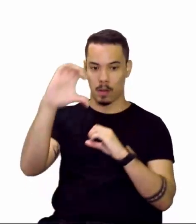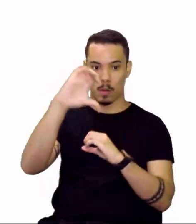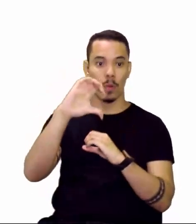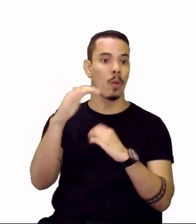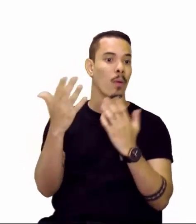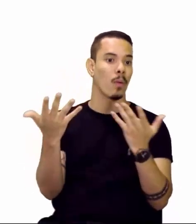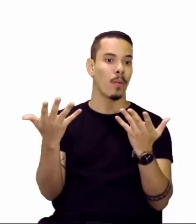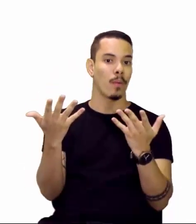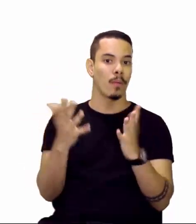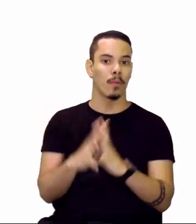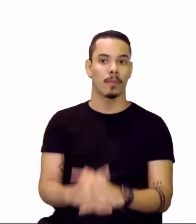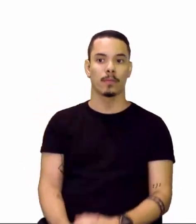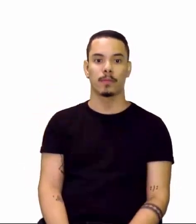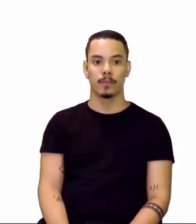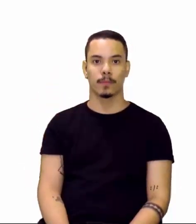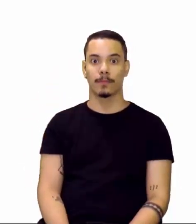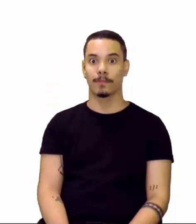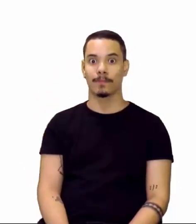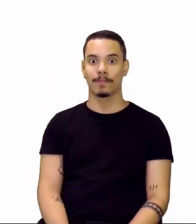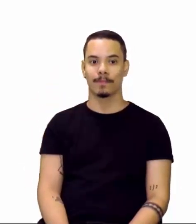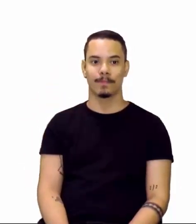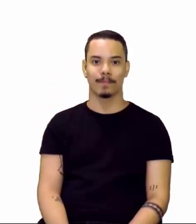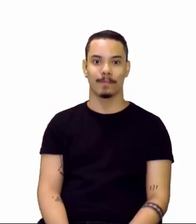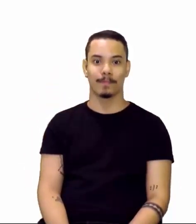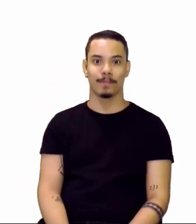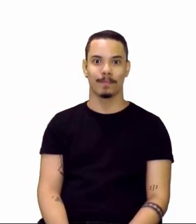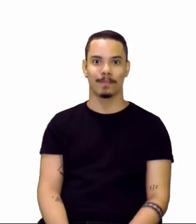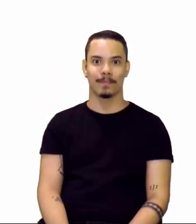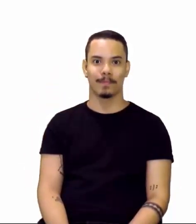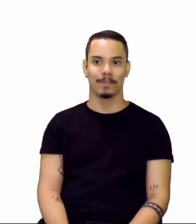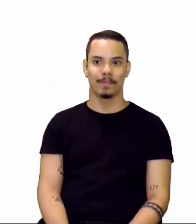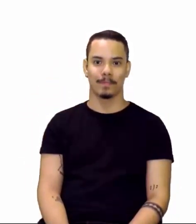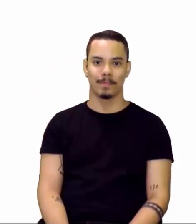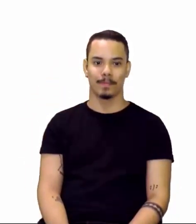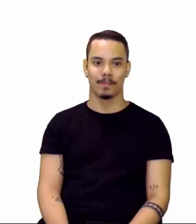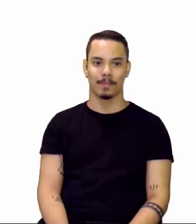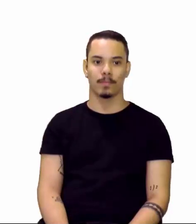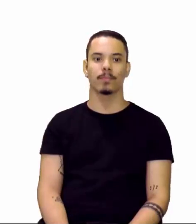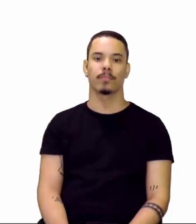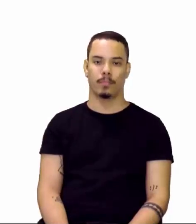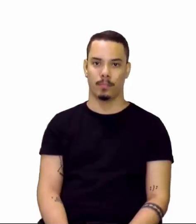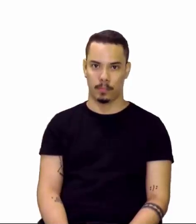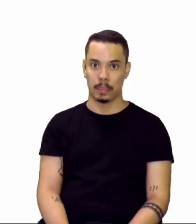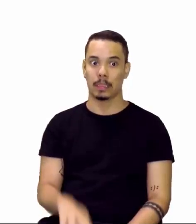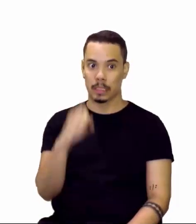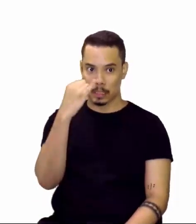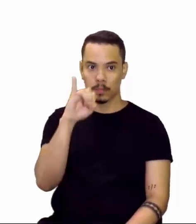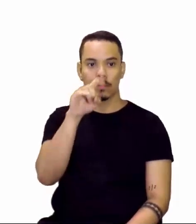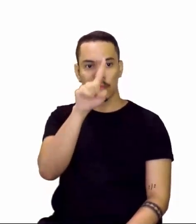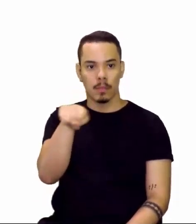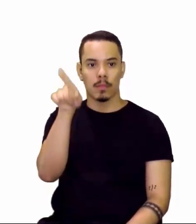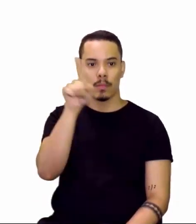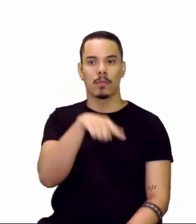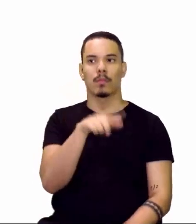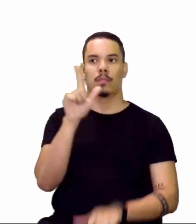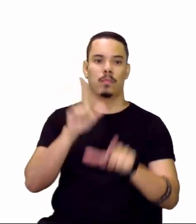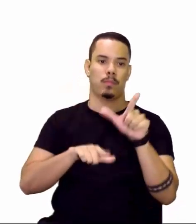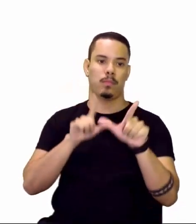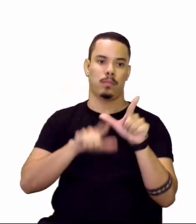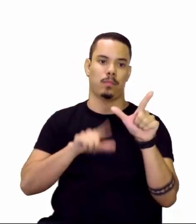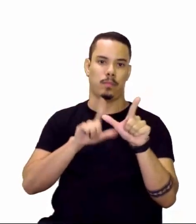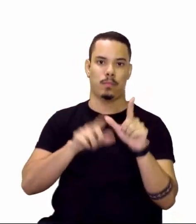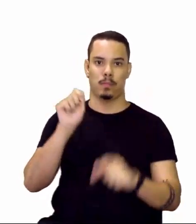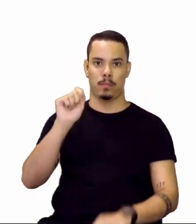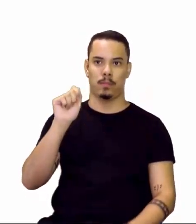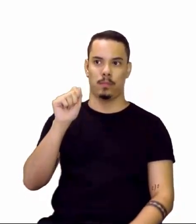C, D ou E? Vamos lá então, olha só, se você assinalou que foi a